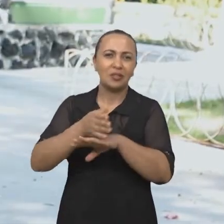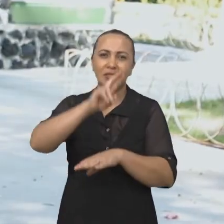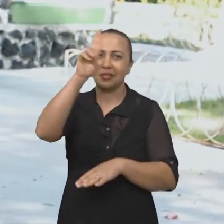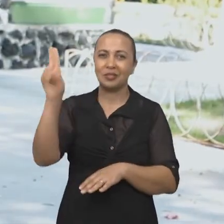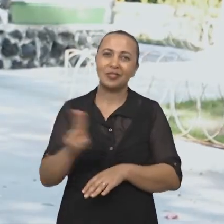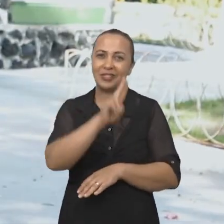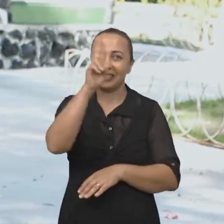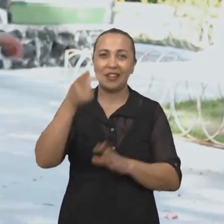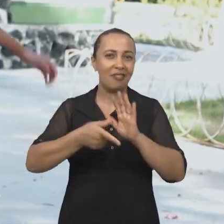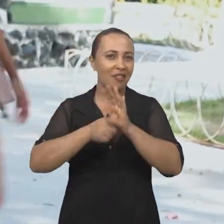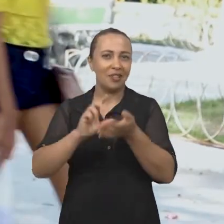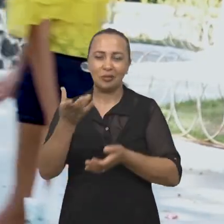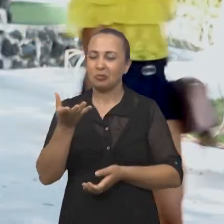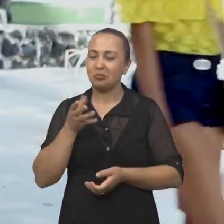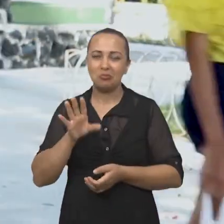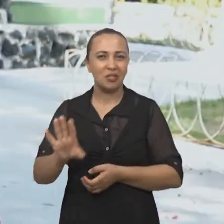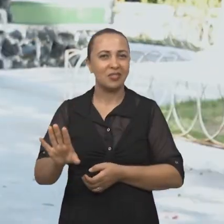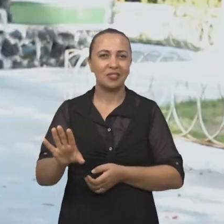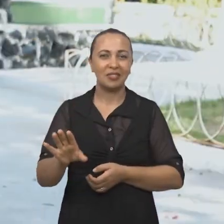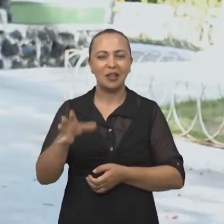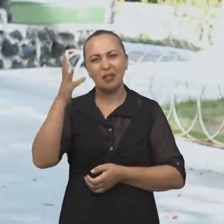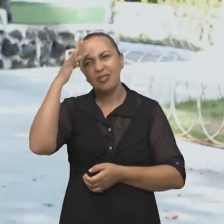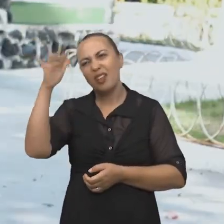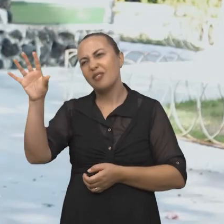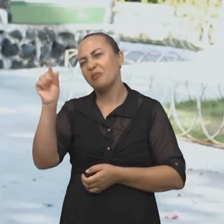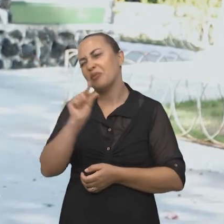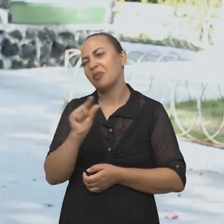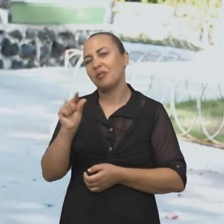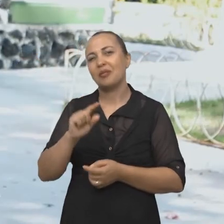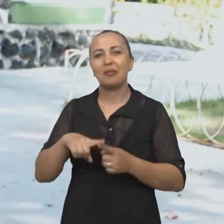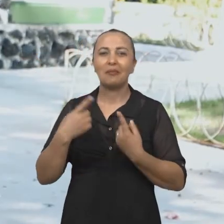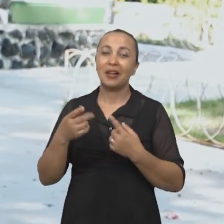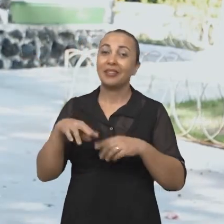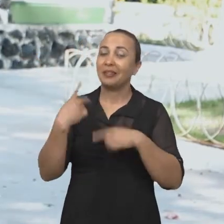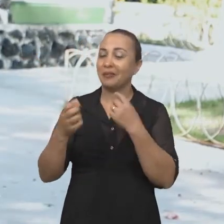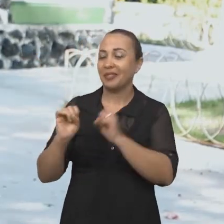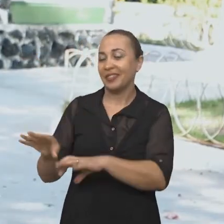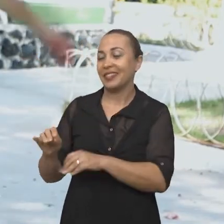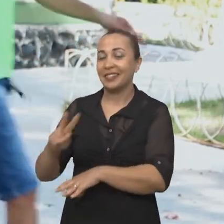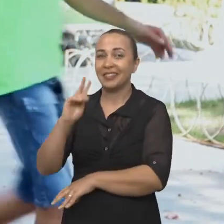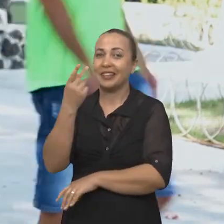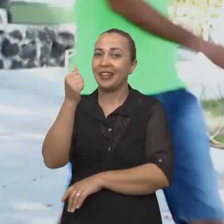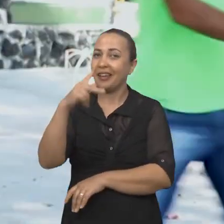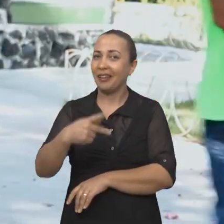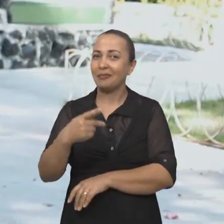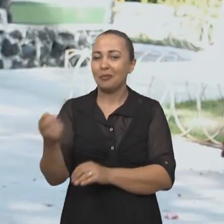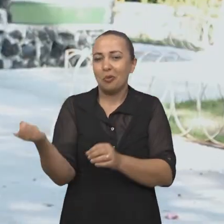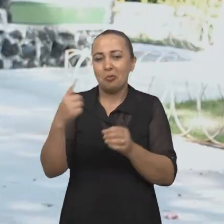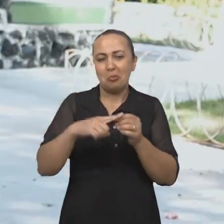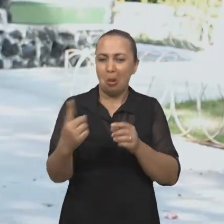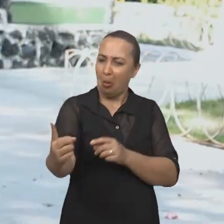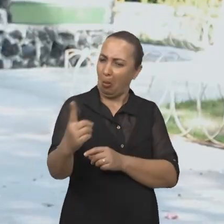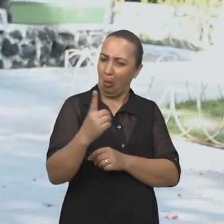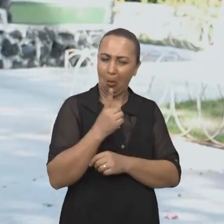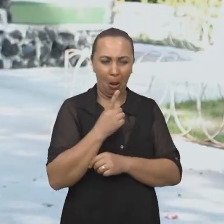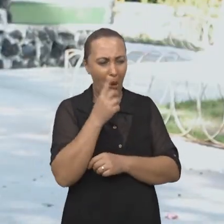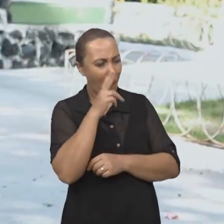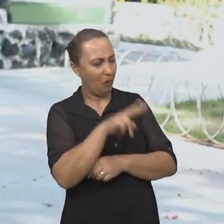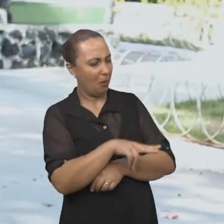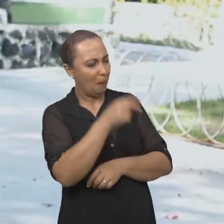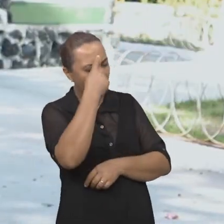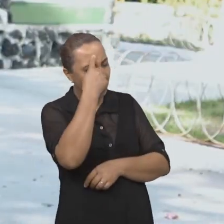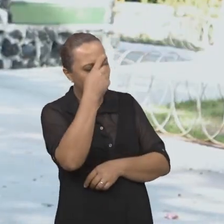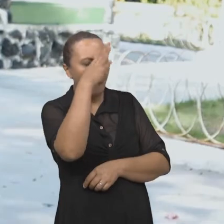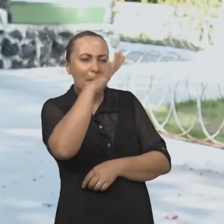de ingressar na universidade. Antes eu não tinha tanta vontade, eu sonhava bem pouco. Porém, depois que o EducaRap chegou em mim, o EducaRap chegou em mim falando assim, olha, você está